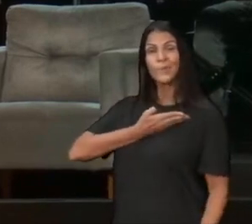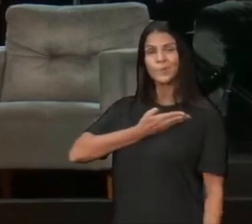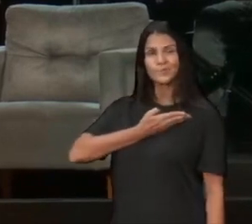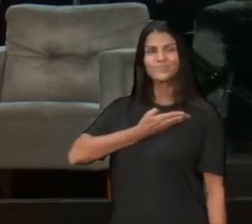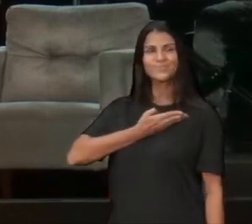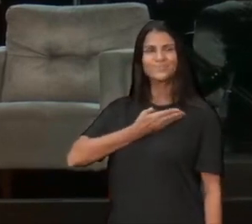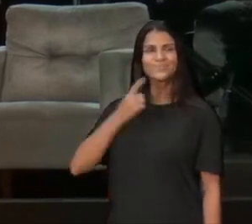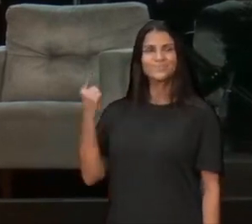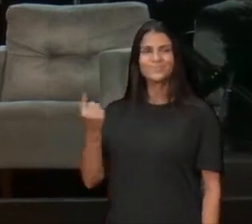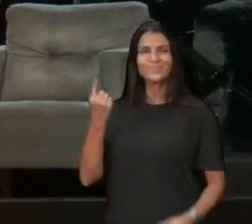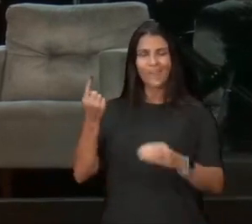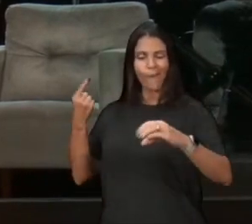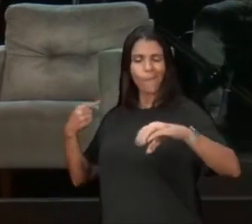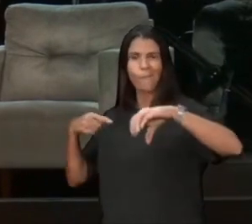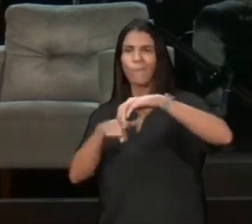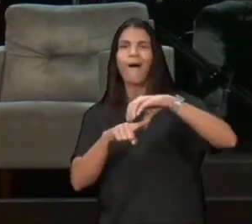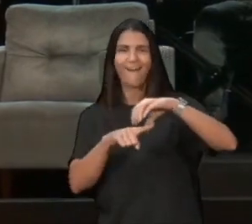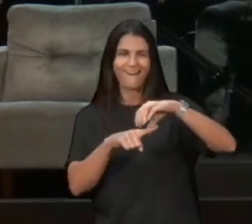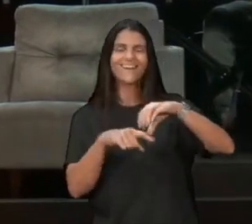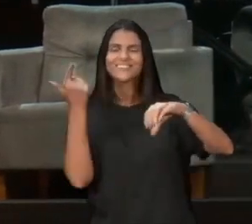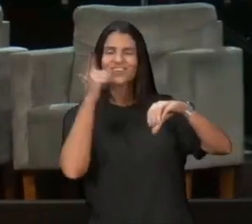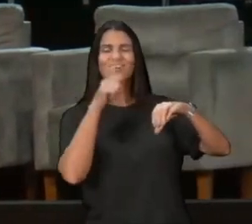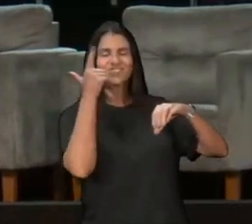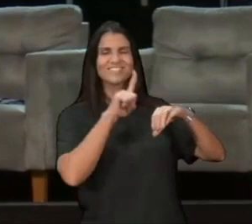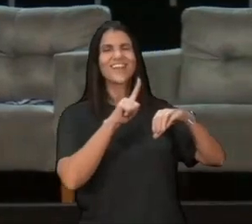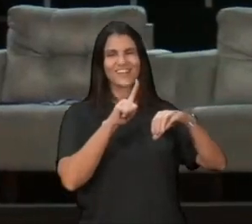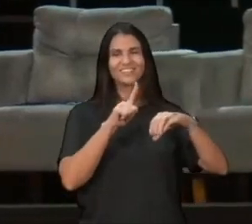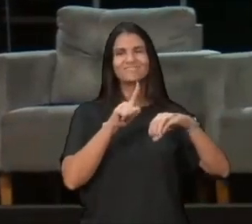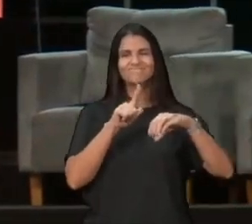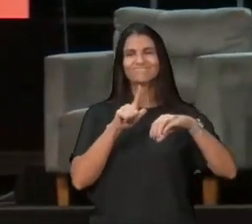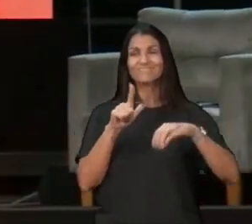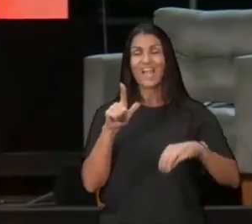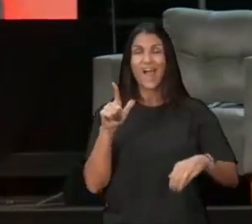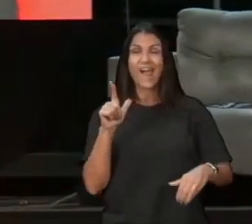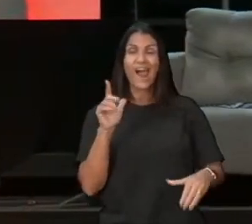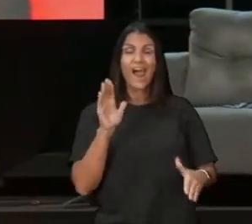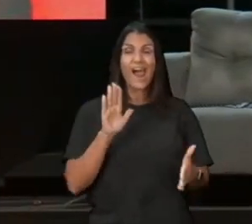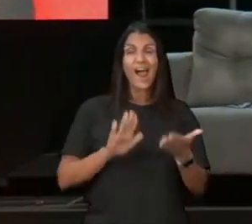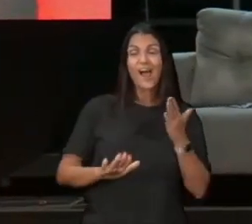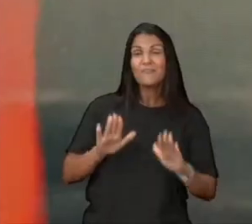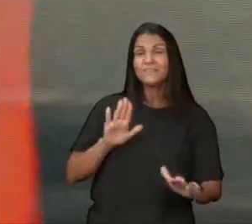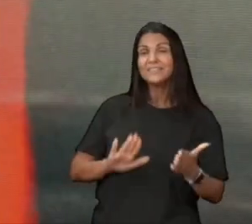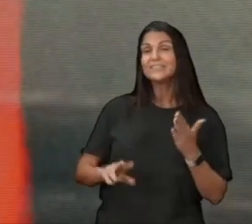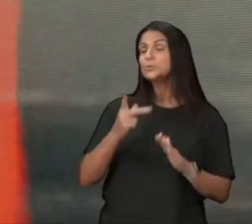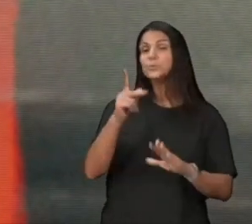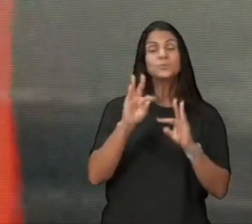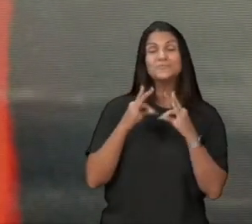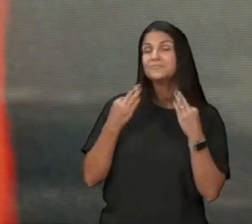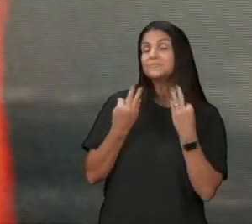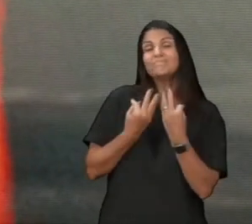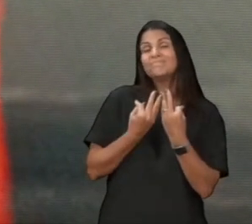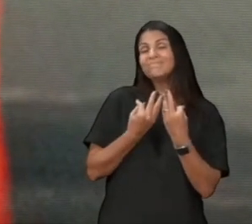tem hora que a tua vida pessoal, não está legal, mas porque você se sente time, com a tua família de fé, com a tua igreja,